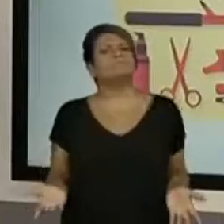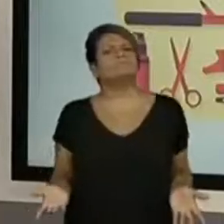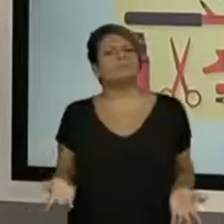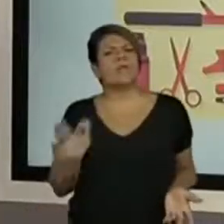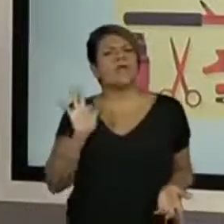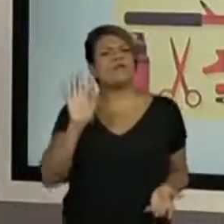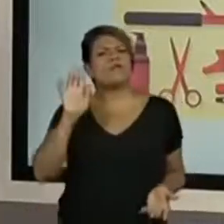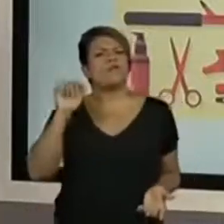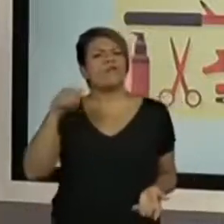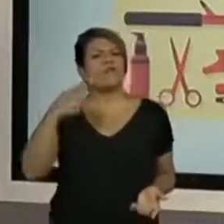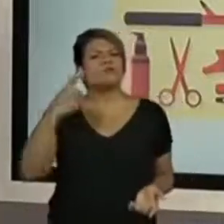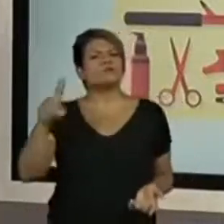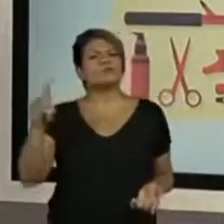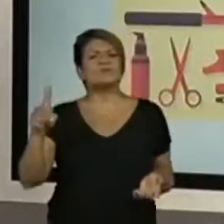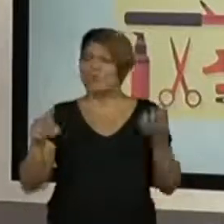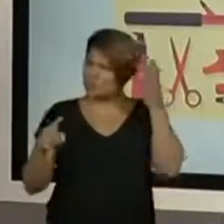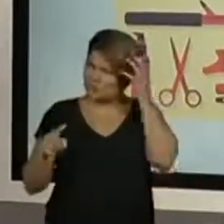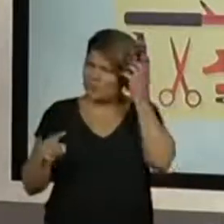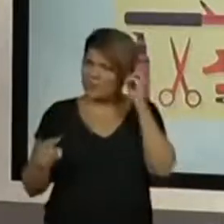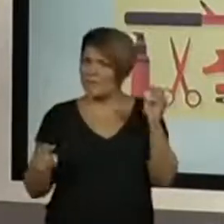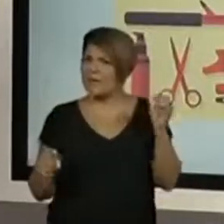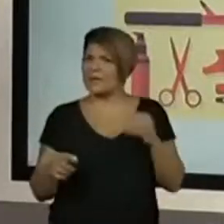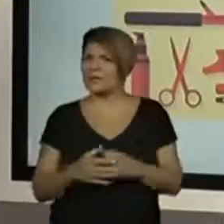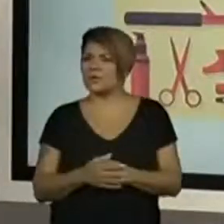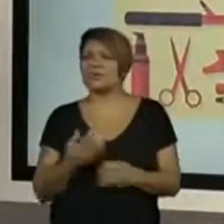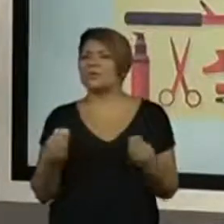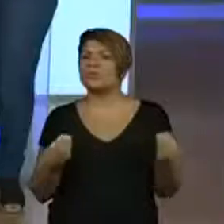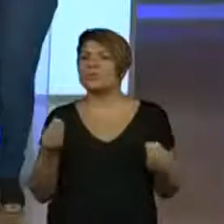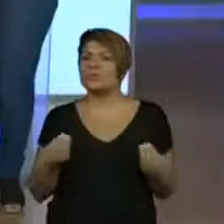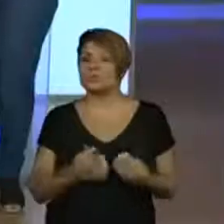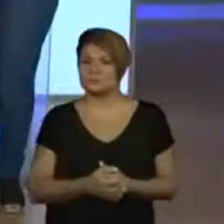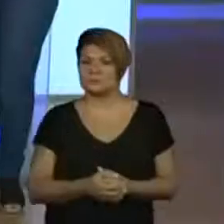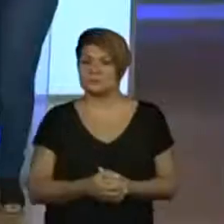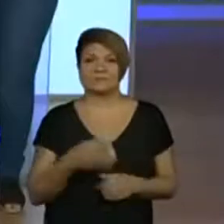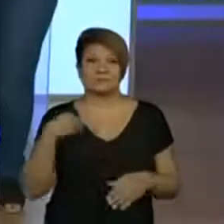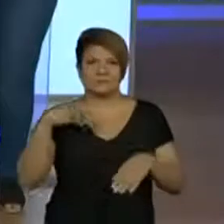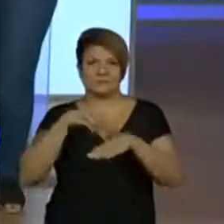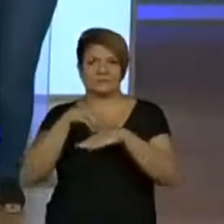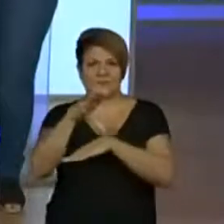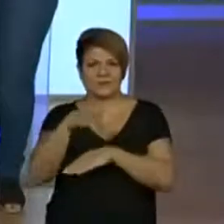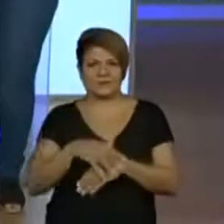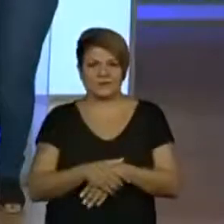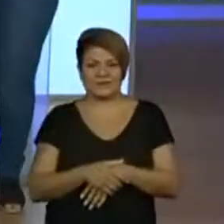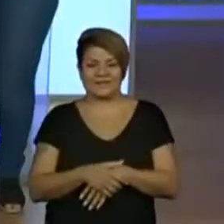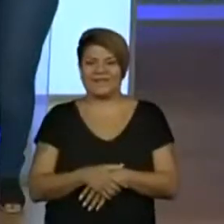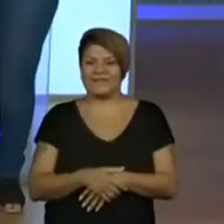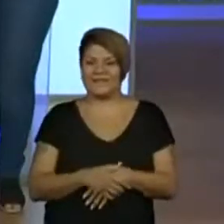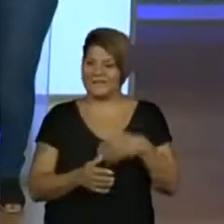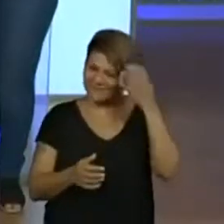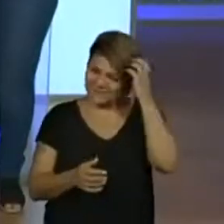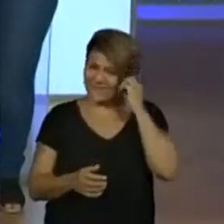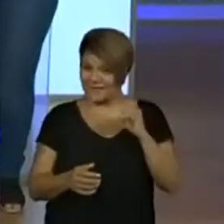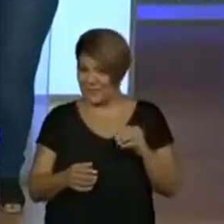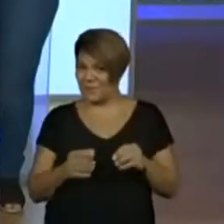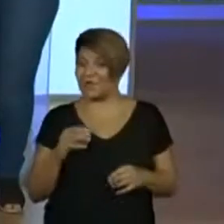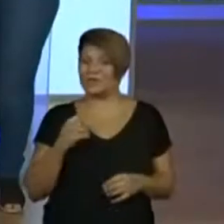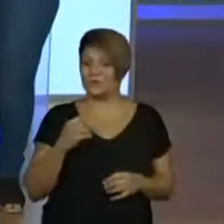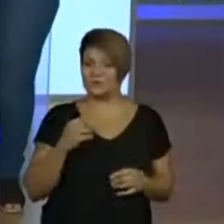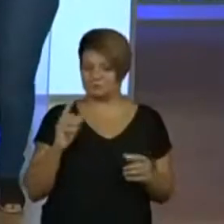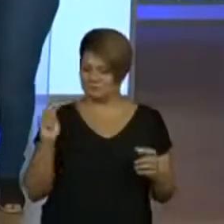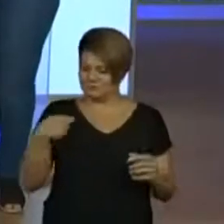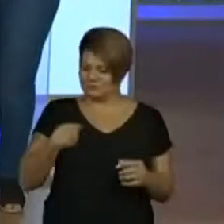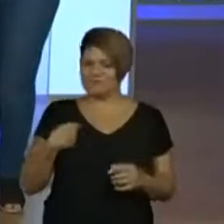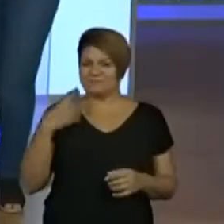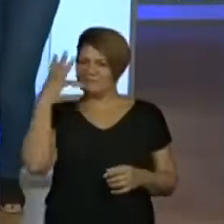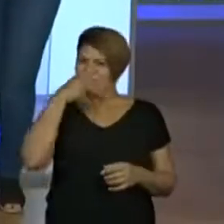função do cabelo para o nosso corpo? Já vou dar uma dica, não é só para deixar a gente mais bonita não, hein? Ah, mas uma